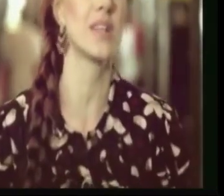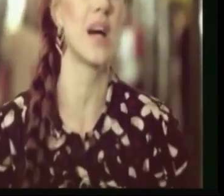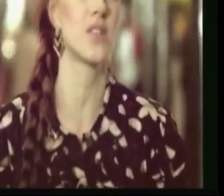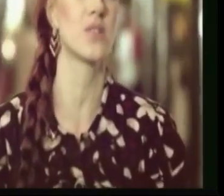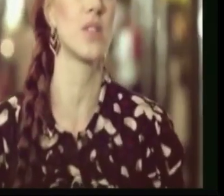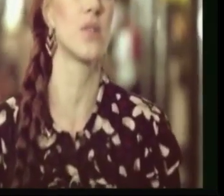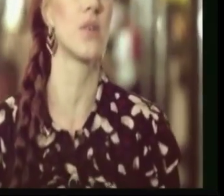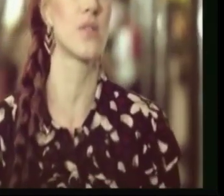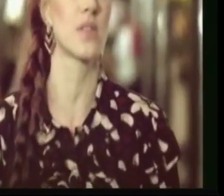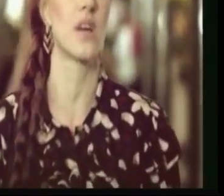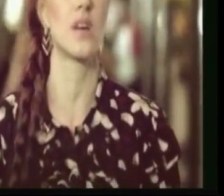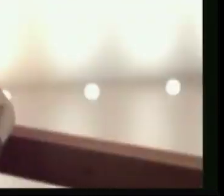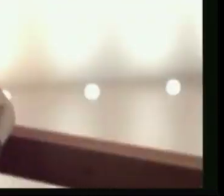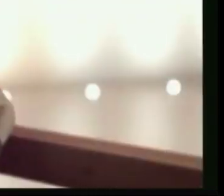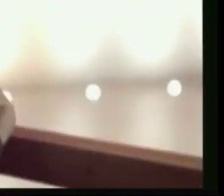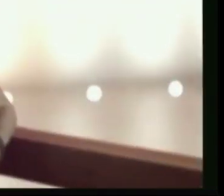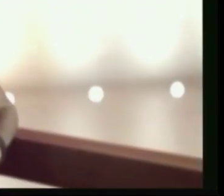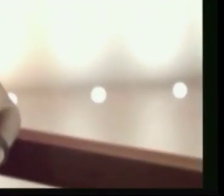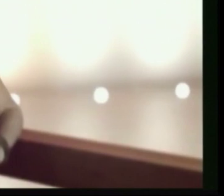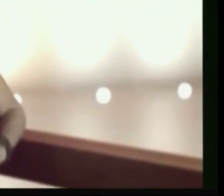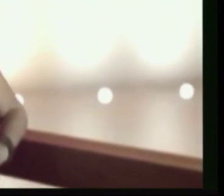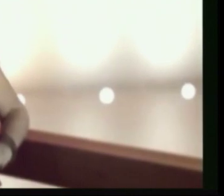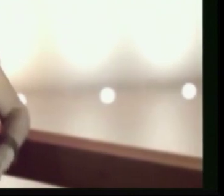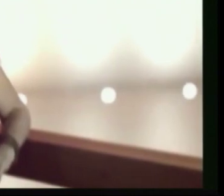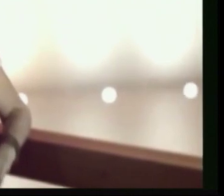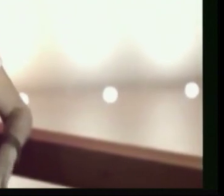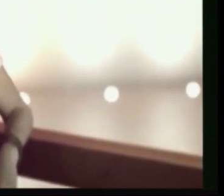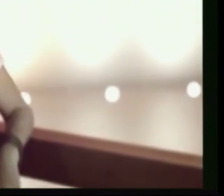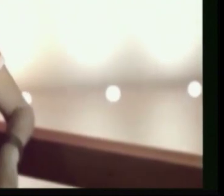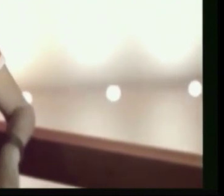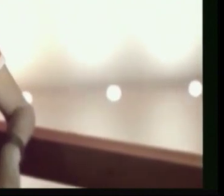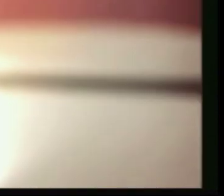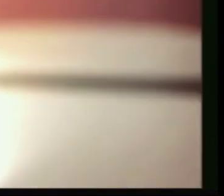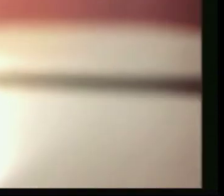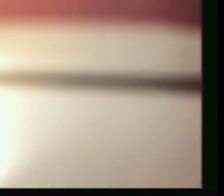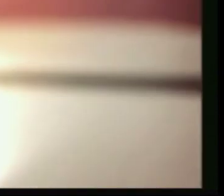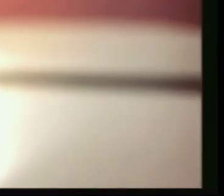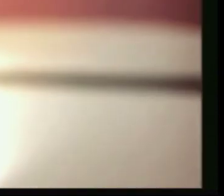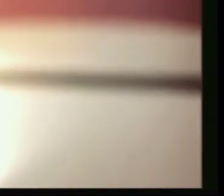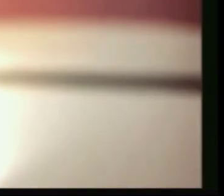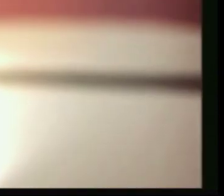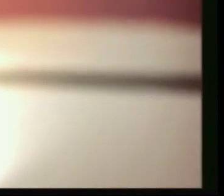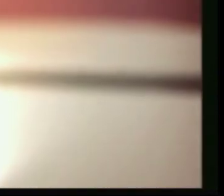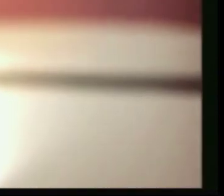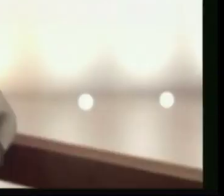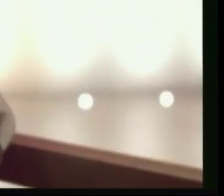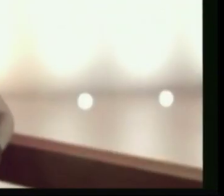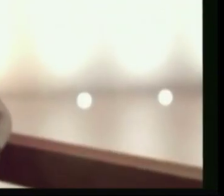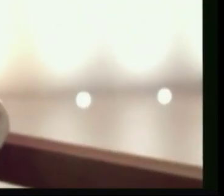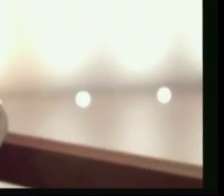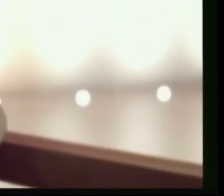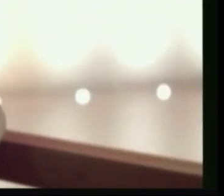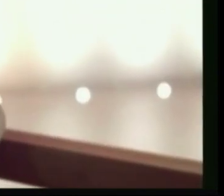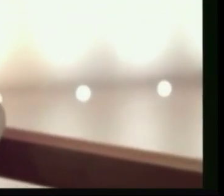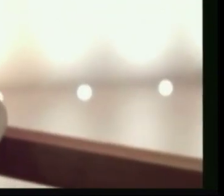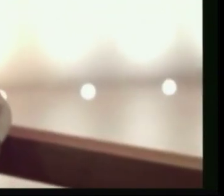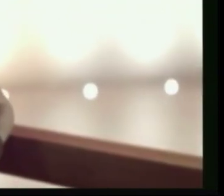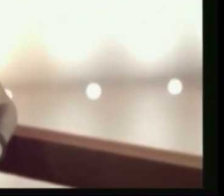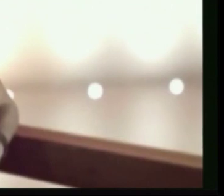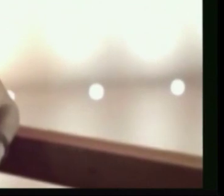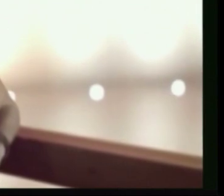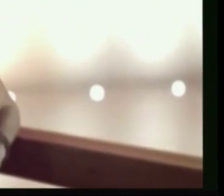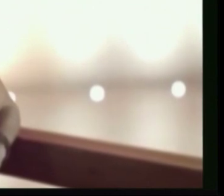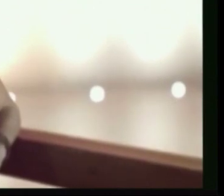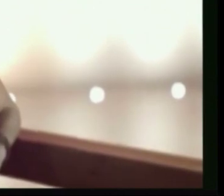condiz com a realidade do idoso, né? É uma boa hora mesmo para a gente discutir, num momento em que a população